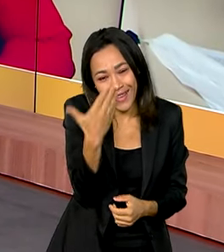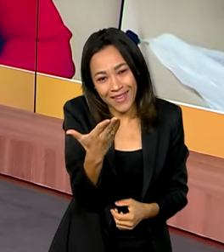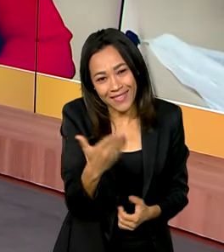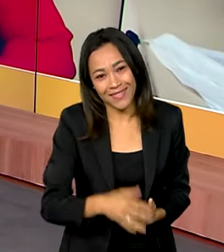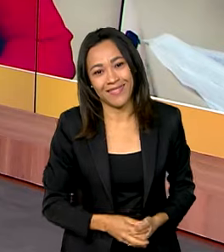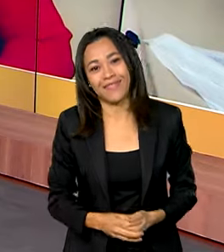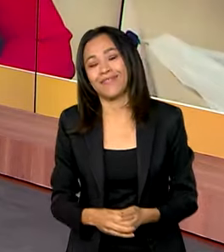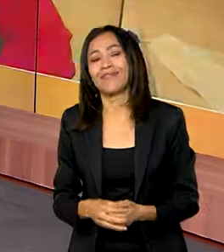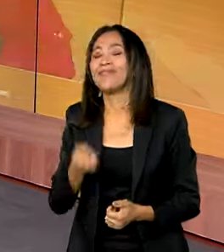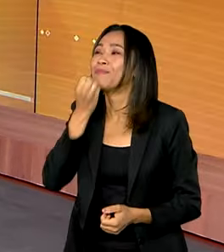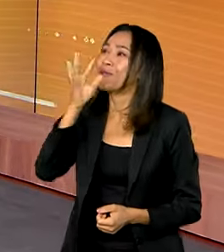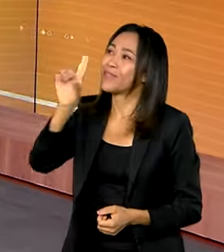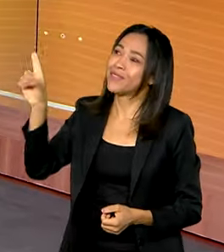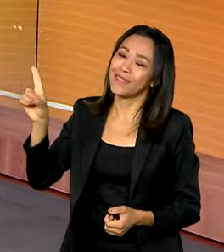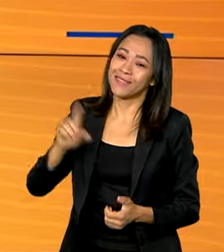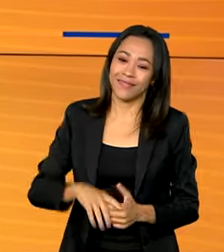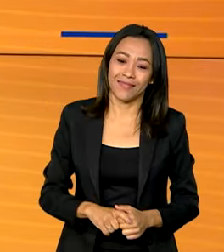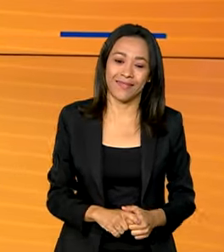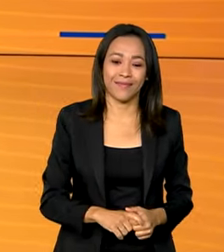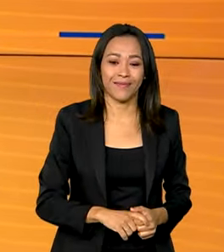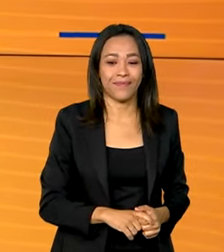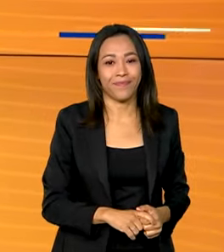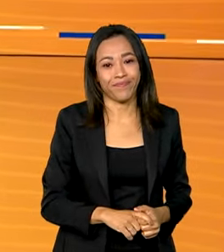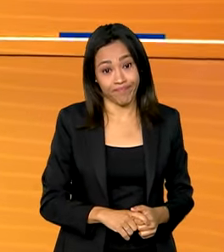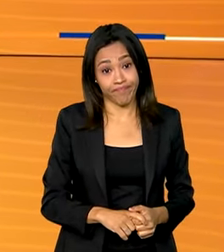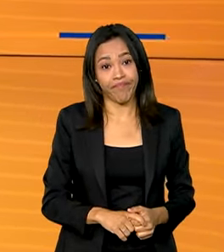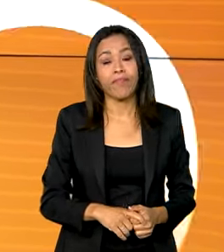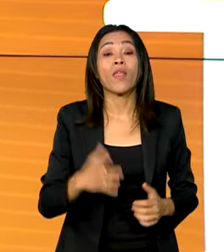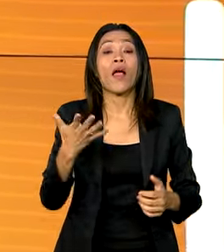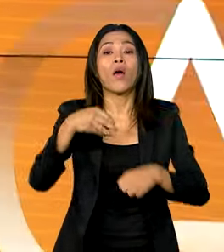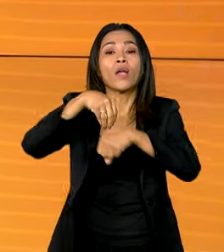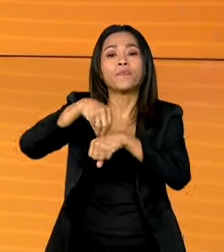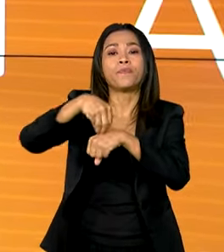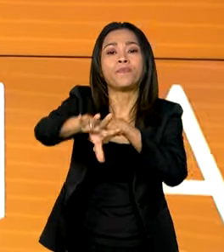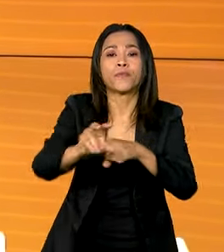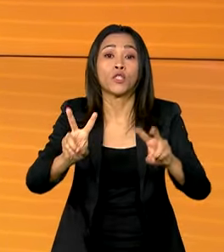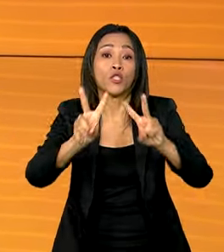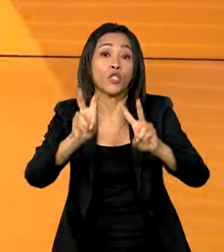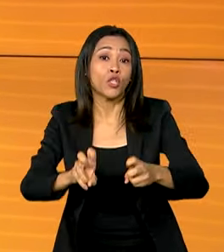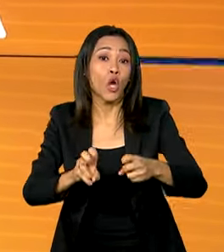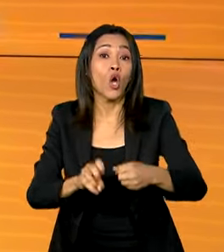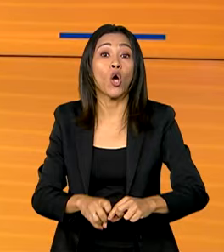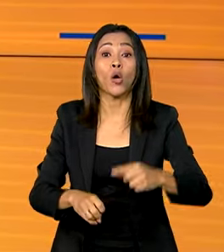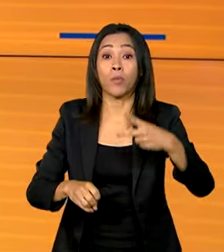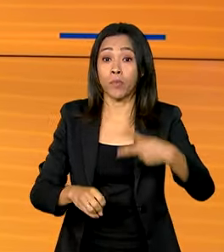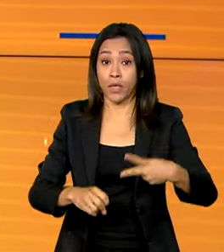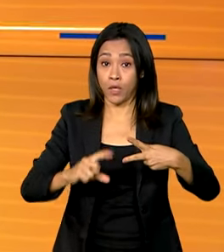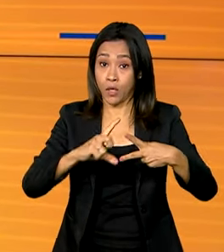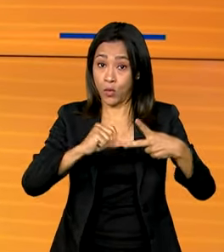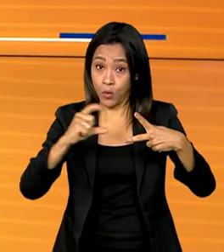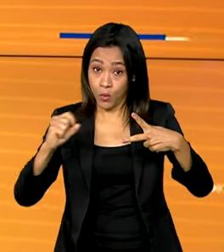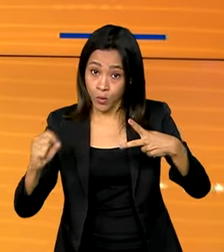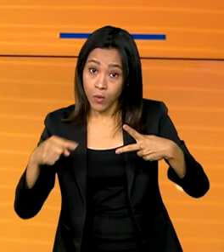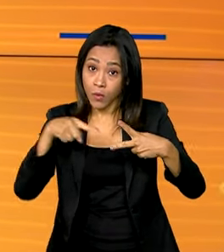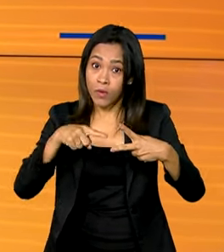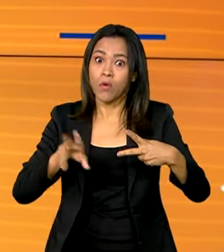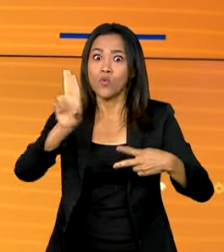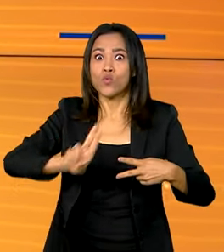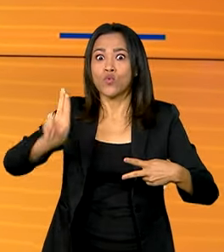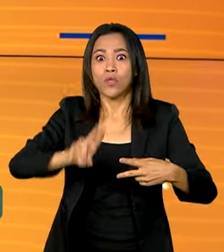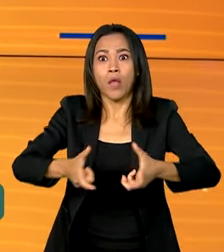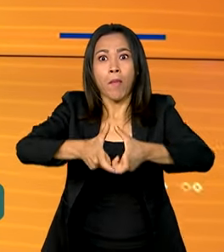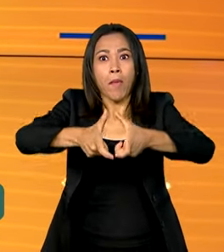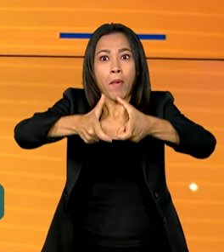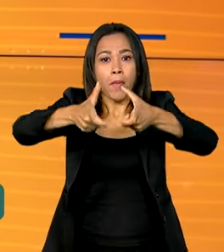Vanessa! Um bom dia! E agora um recado sobre o PIX, meio de pagamento que vem sendo cada vez mais utilizado